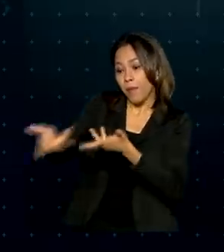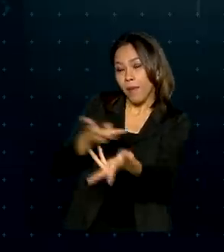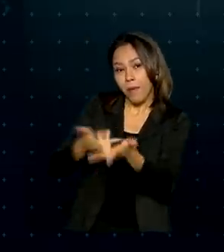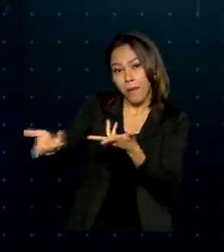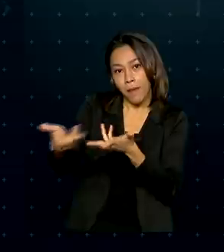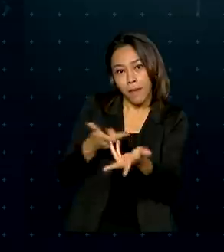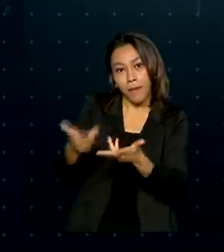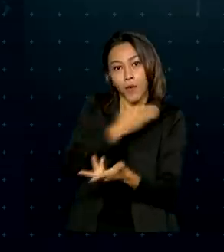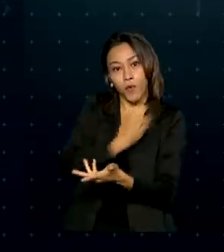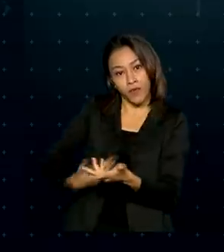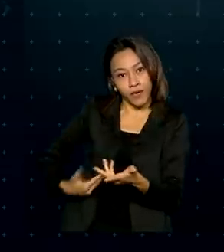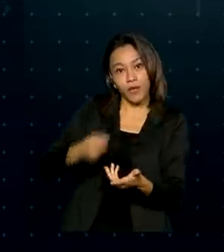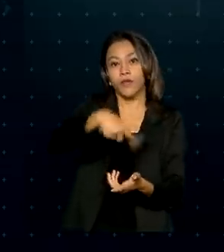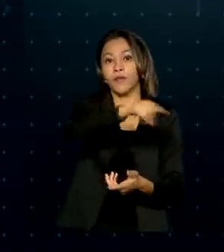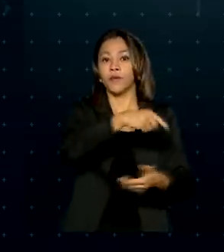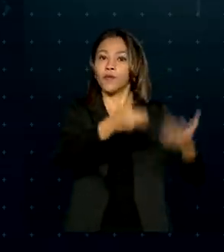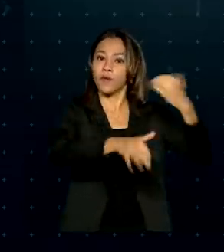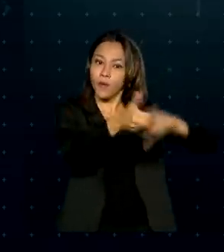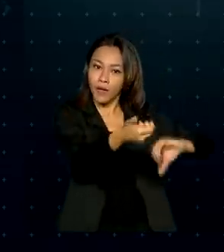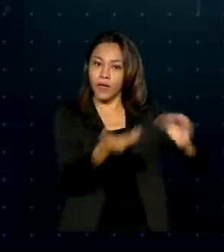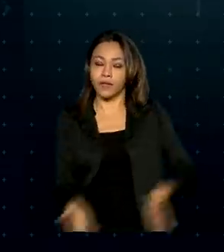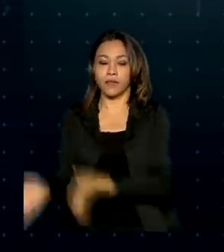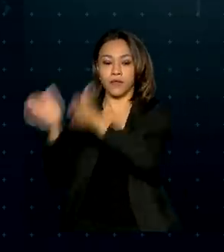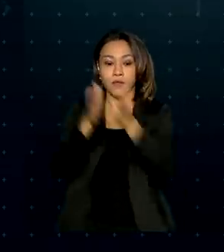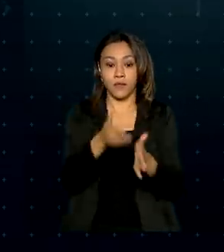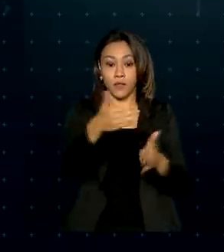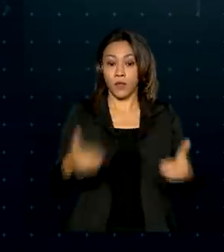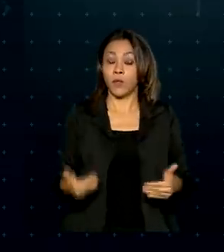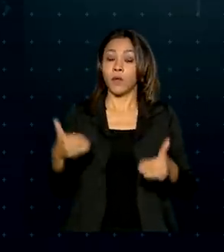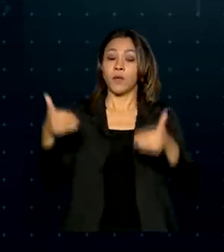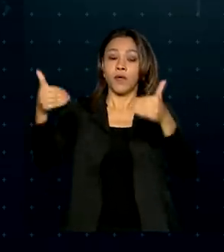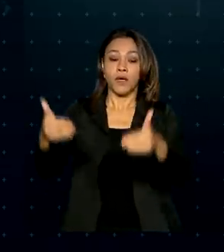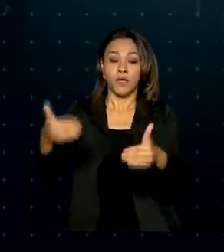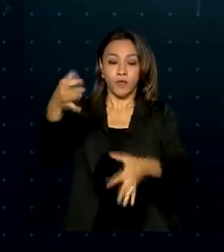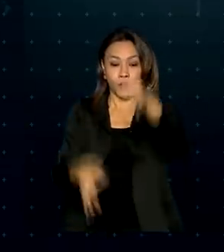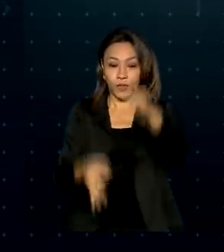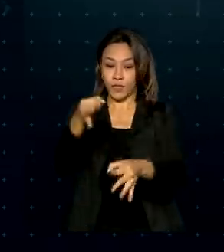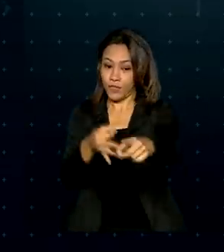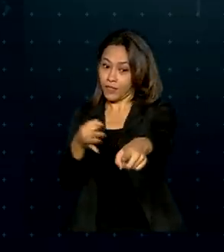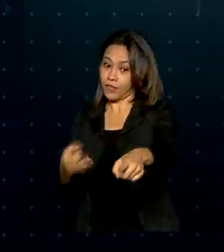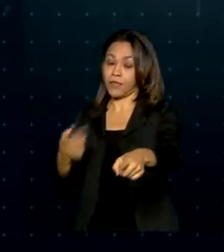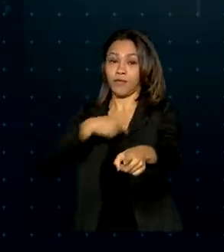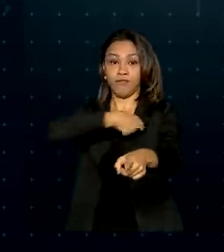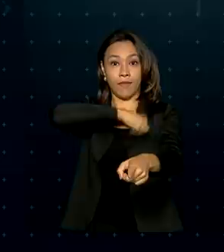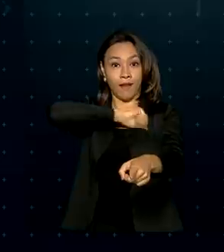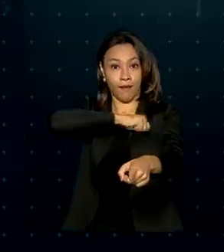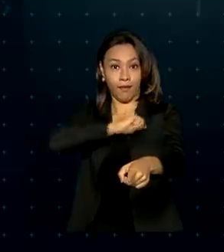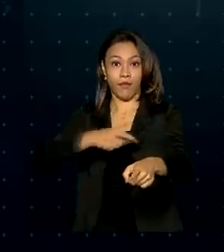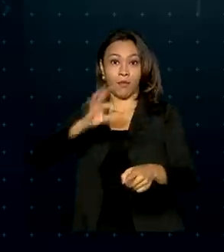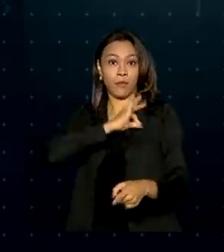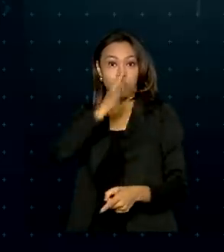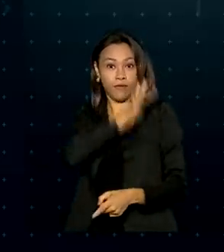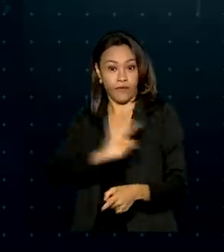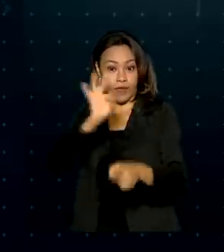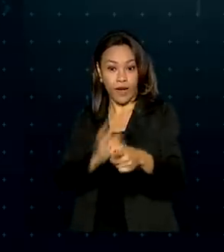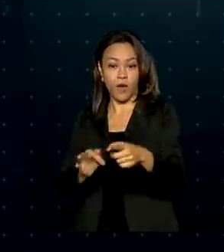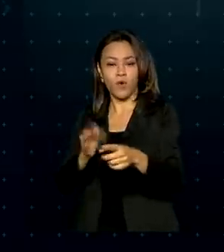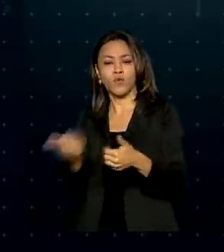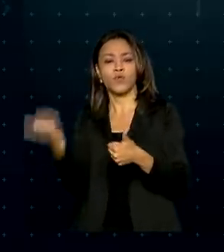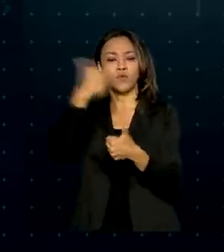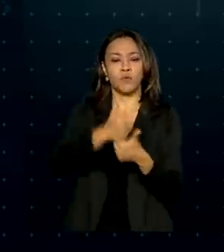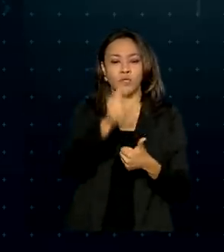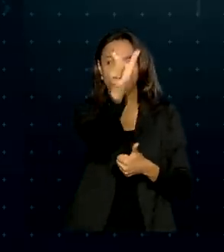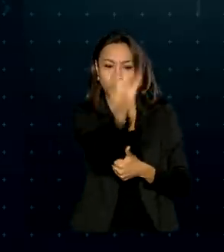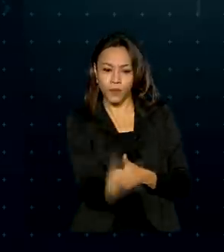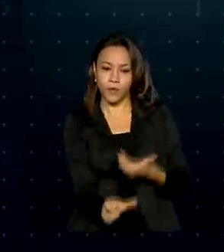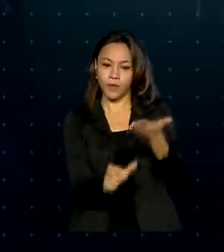Congresso Nacional. No Ministério da Justiça, entra o delegado da Polícia Federal, Anderson Gustavo Torres, no lugar de André